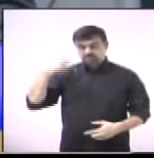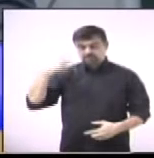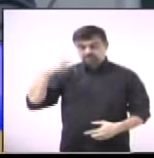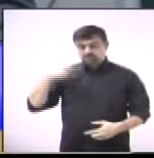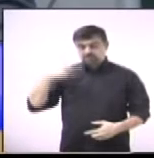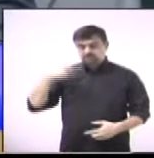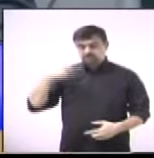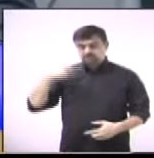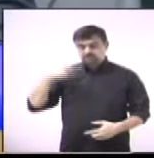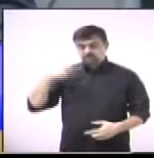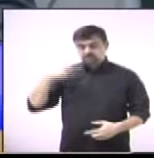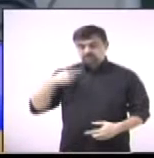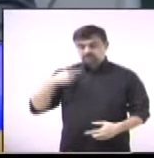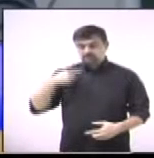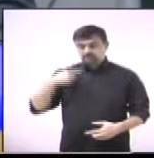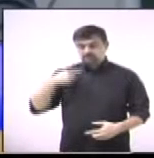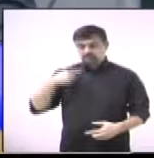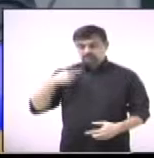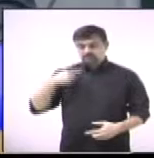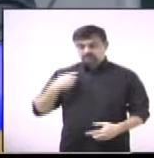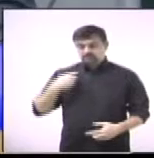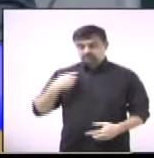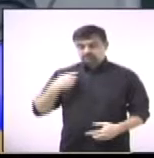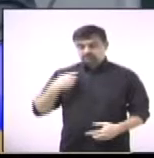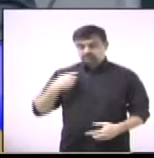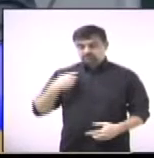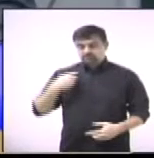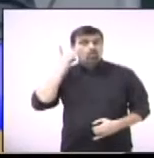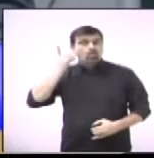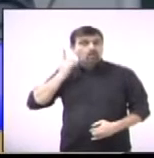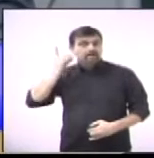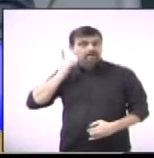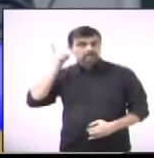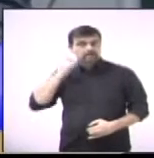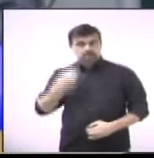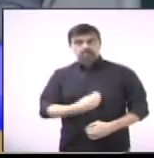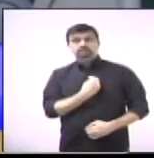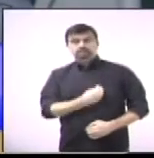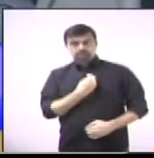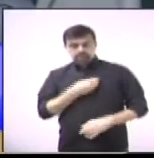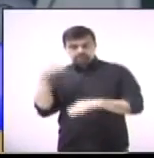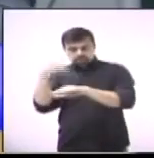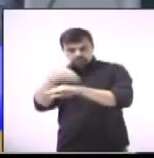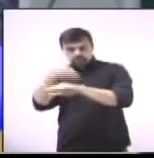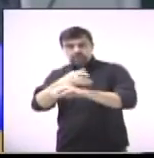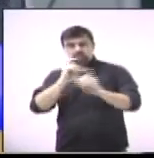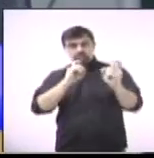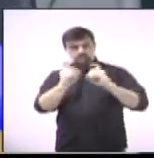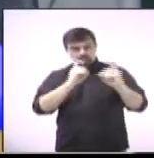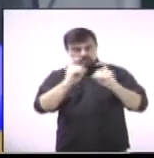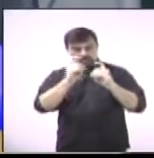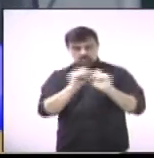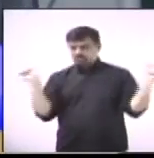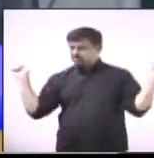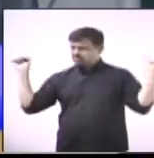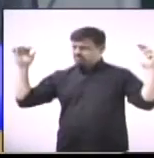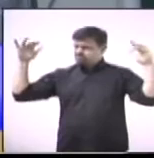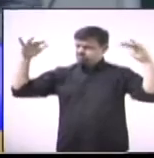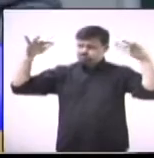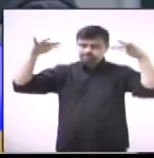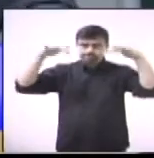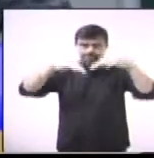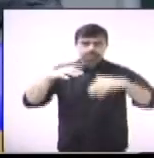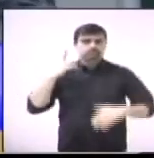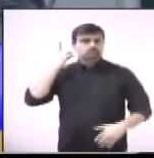quase 40 deputados de 14 partidos políticos, dos mais variadas vertentes. Inclusive,